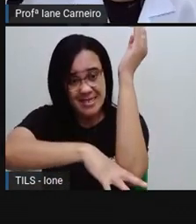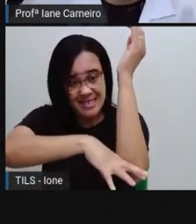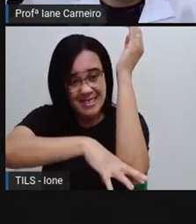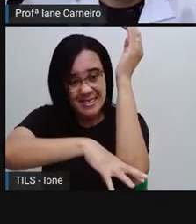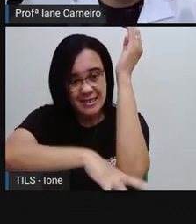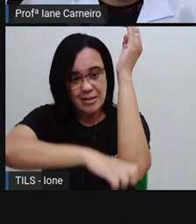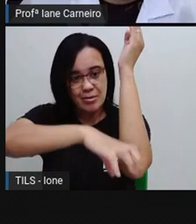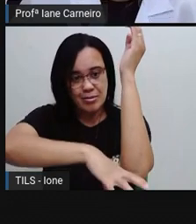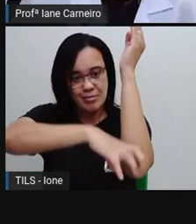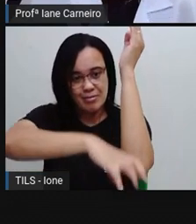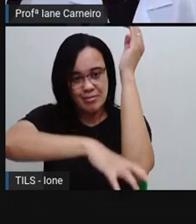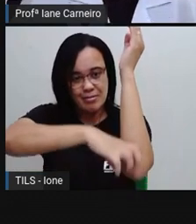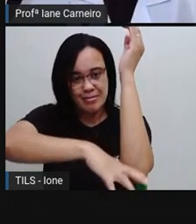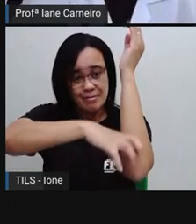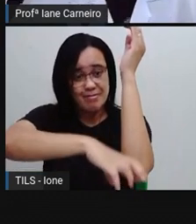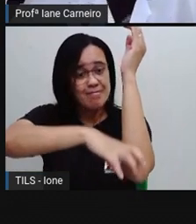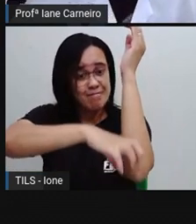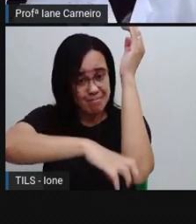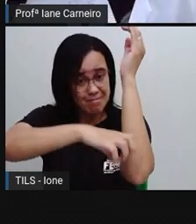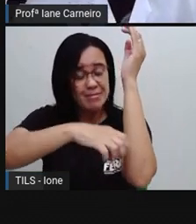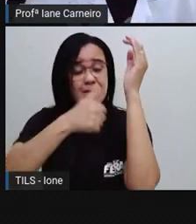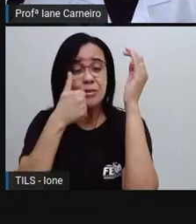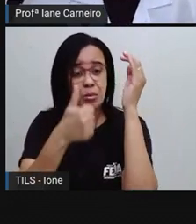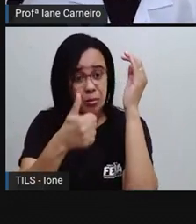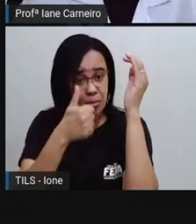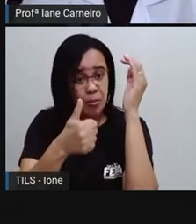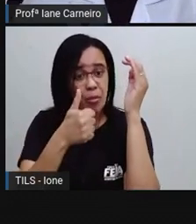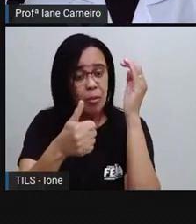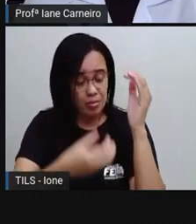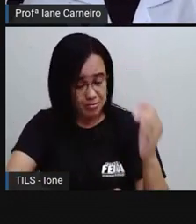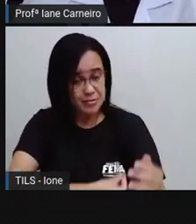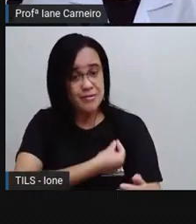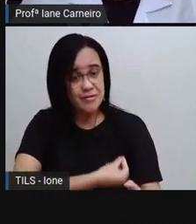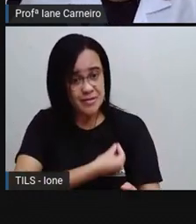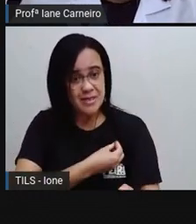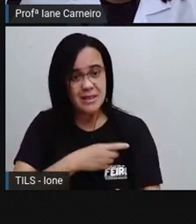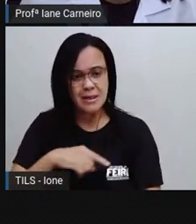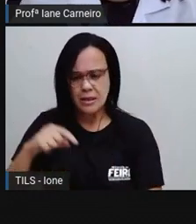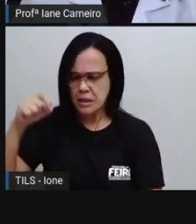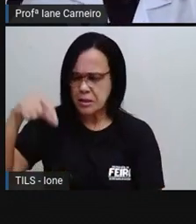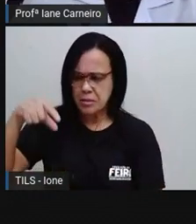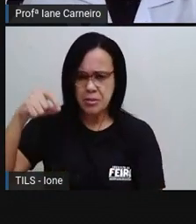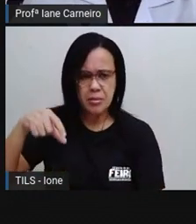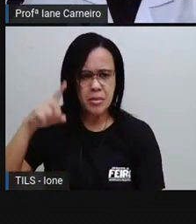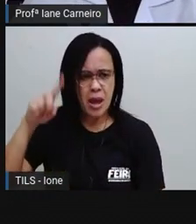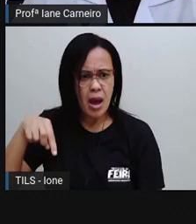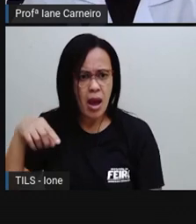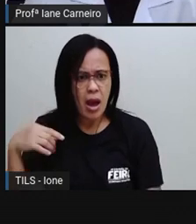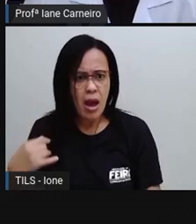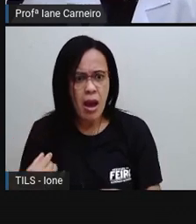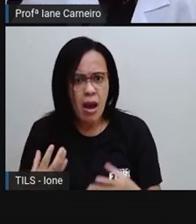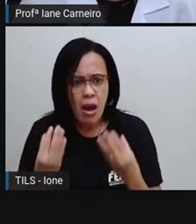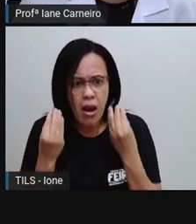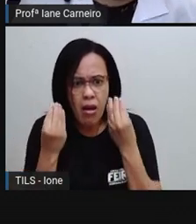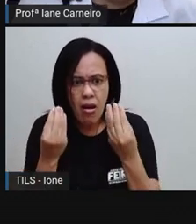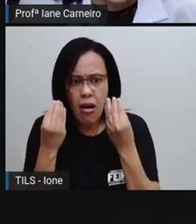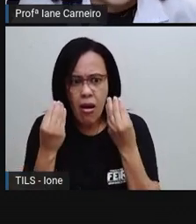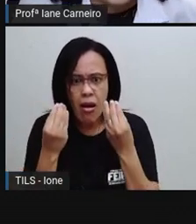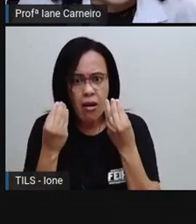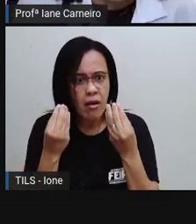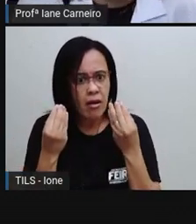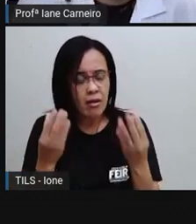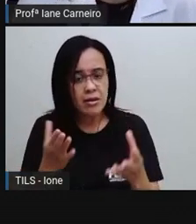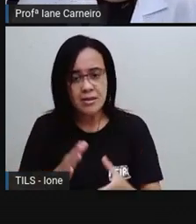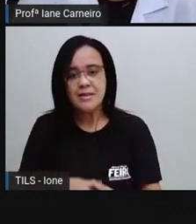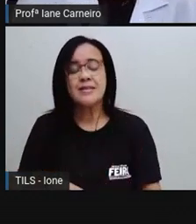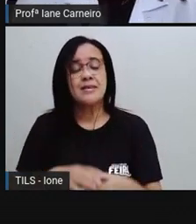que a alimentam. Que interessante! Eu estou conhecendo tanta coisa. A raiz